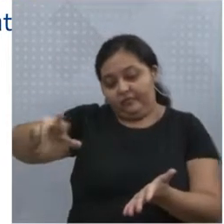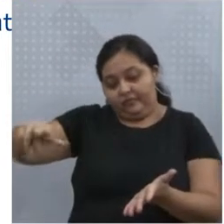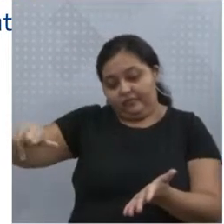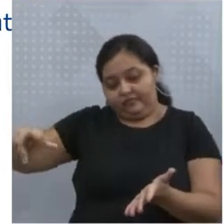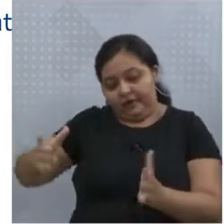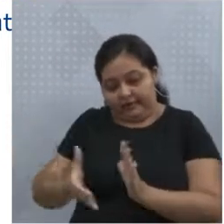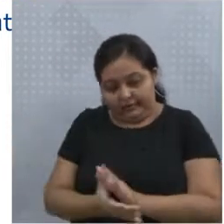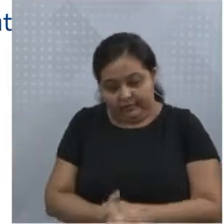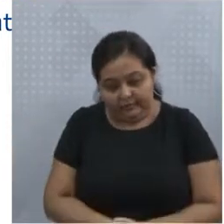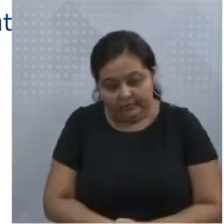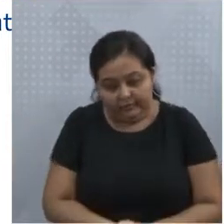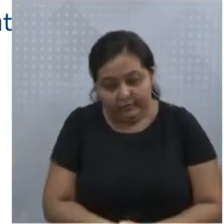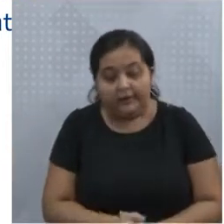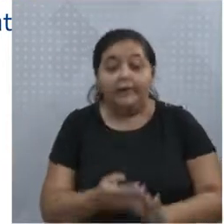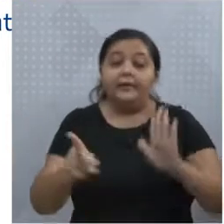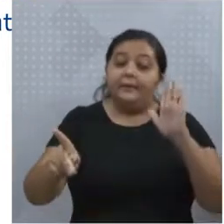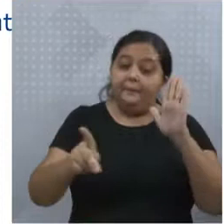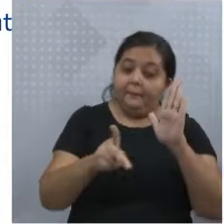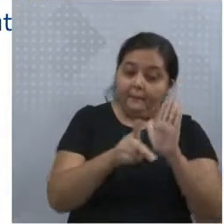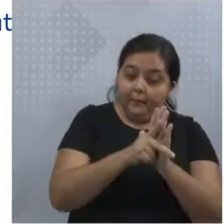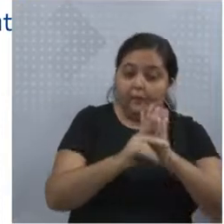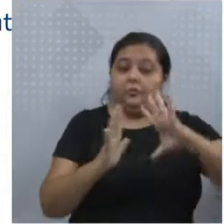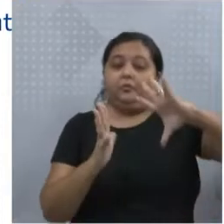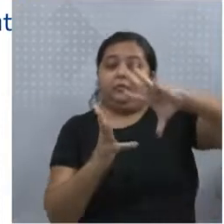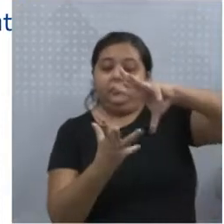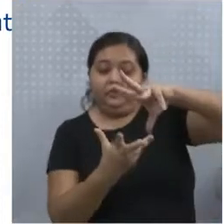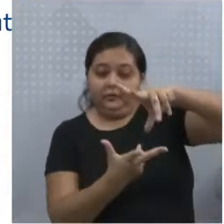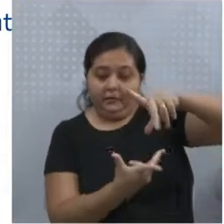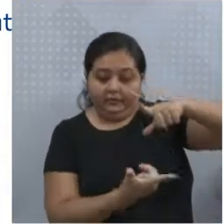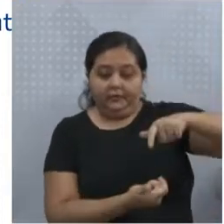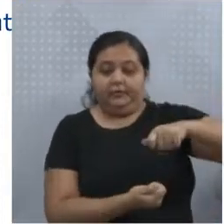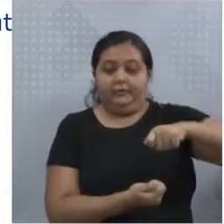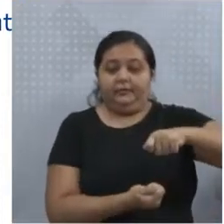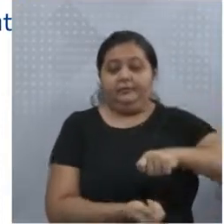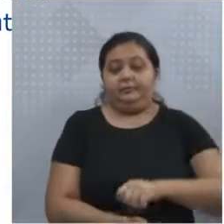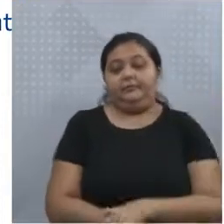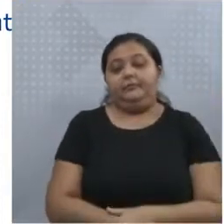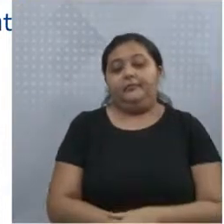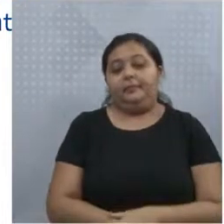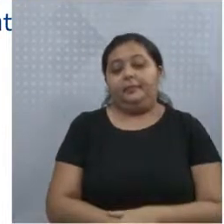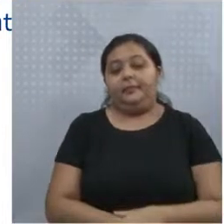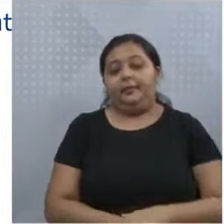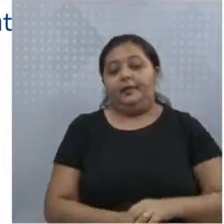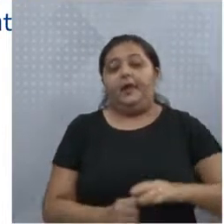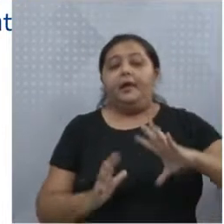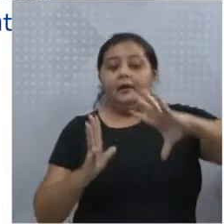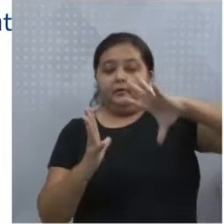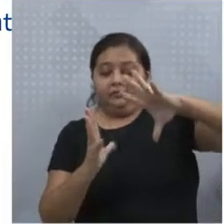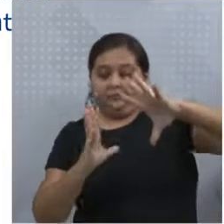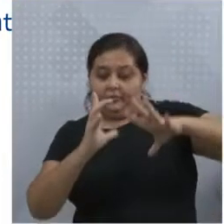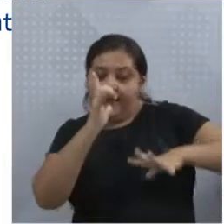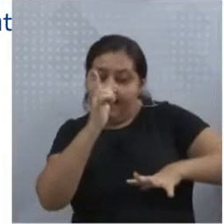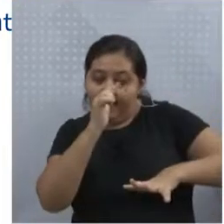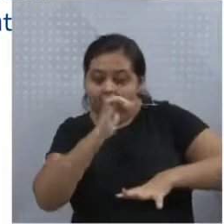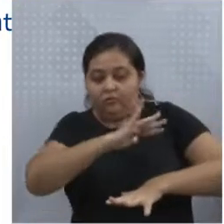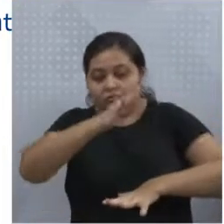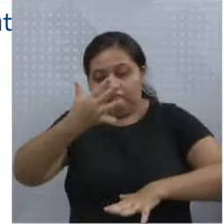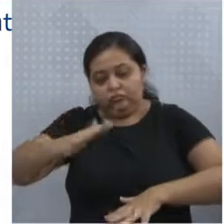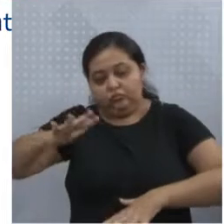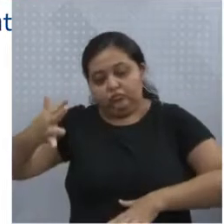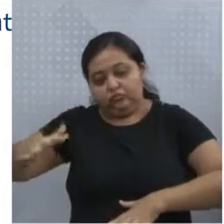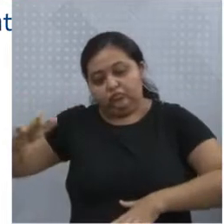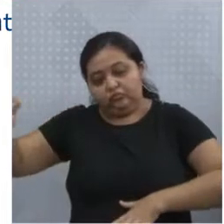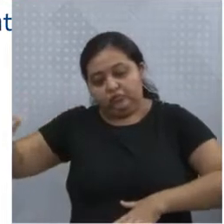Ou seja, as águas continentais e as águas oceânicas, né? Dentro das águas continentais, temos